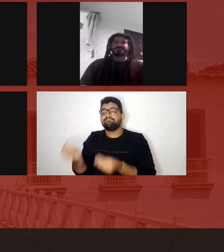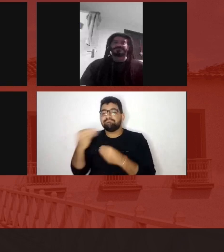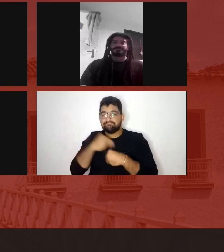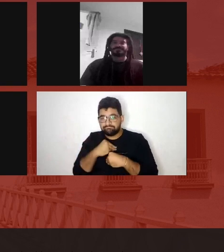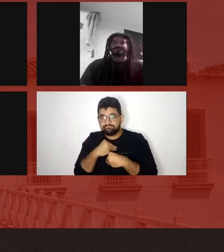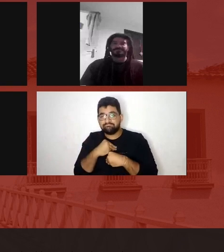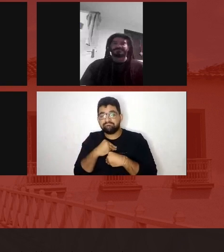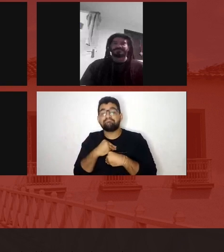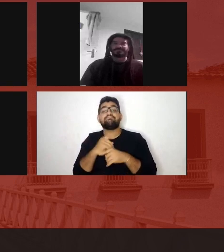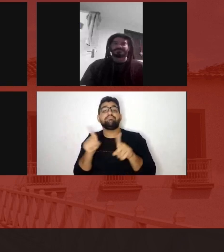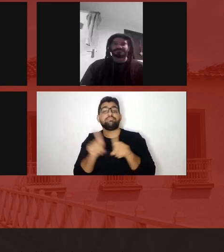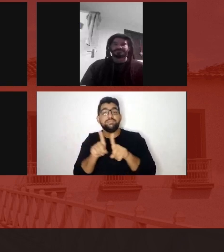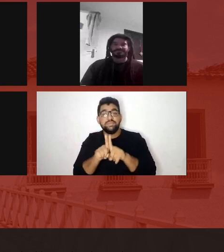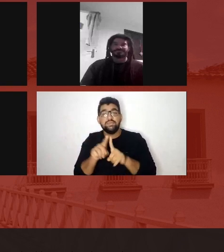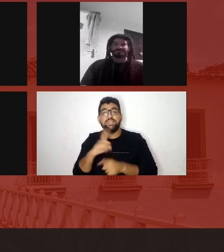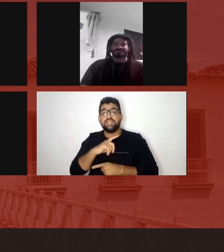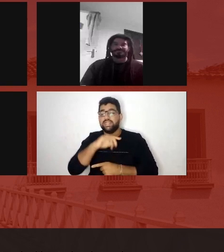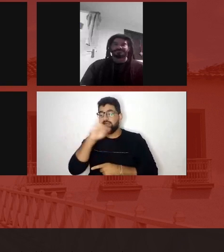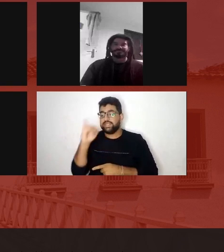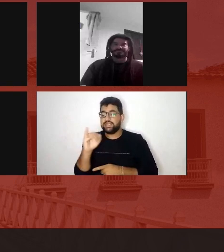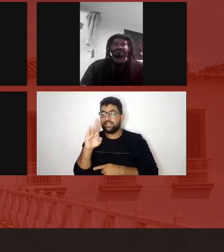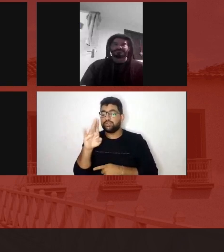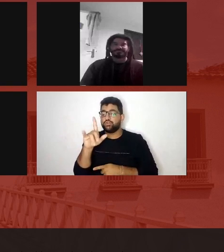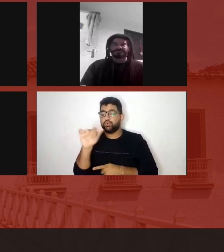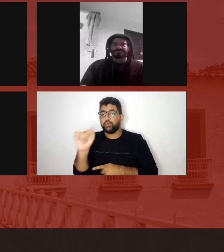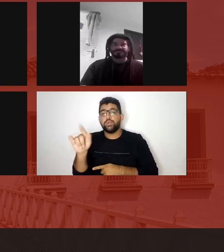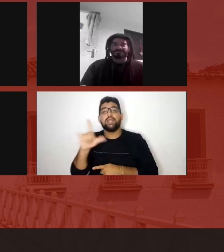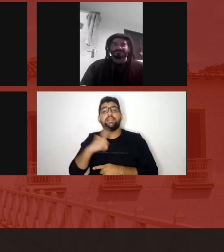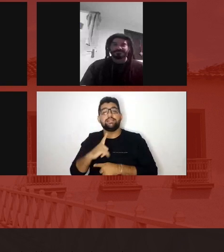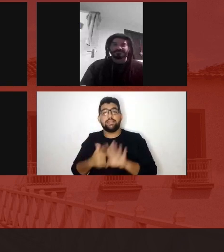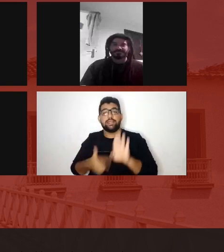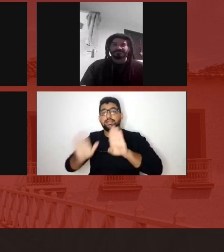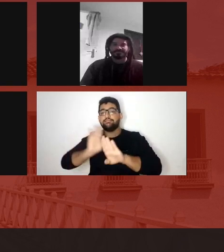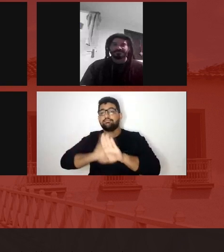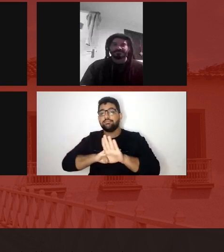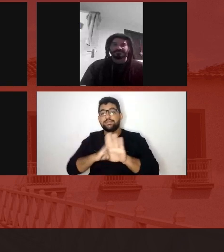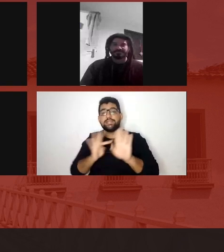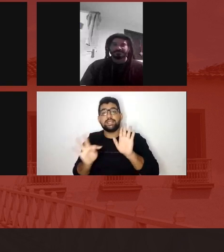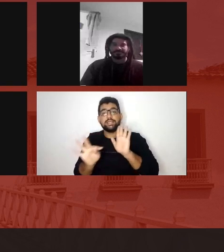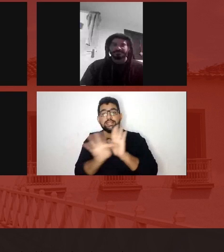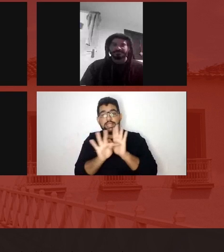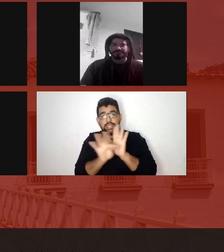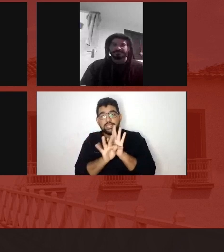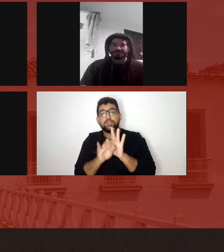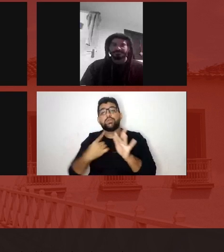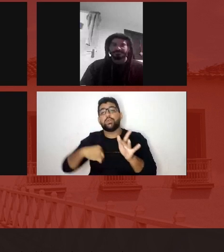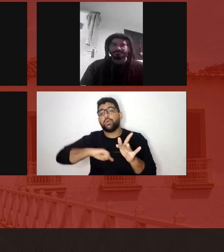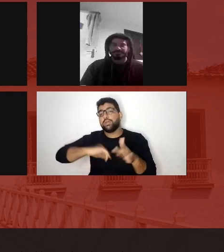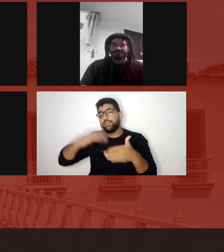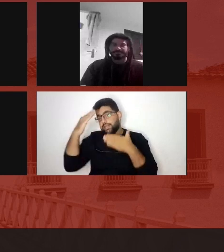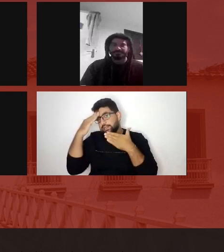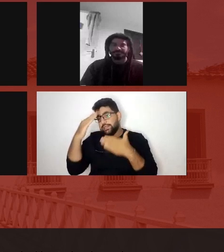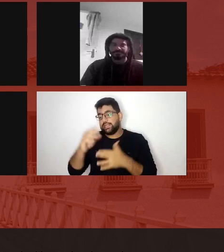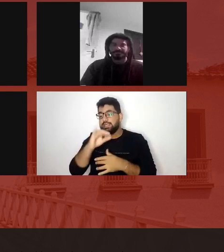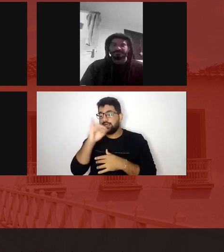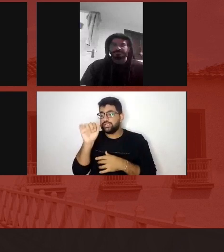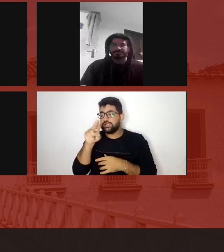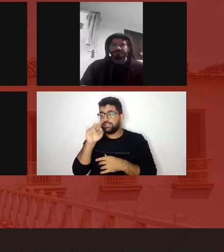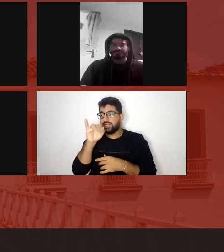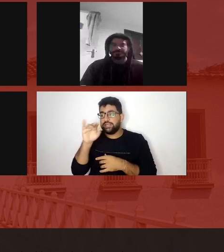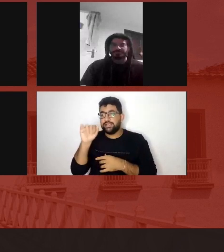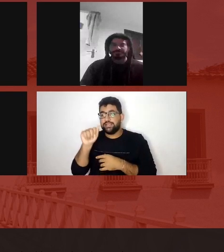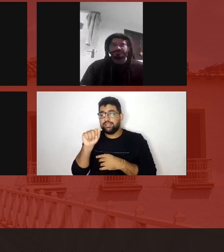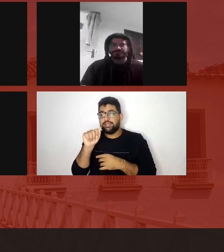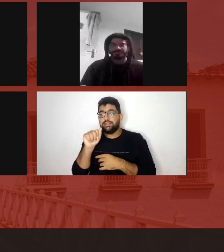do Chandó, tá a Júlia, que tá acompanhando a gente tecnicamente também, quem a gente agradece, a Janaína Tudsevá, nossa